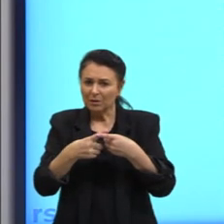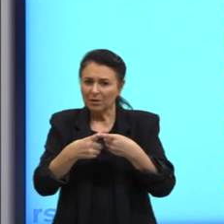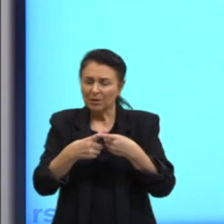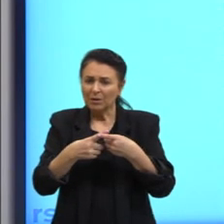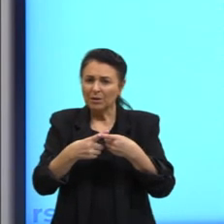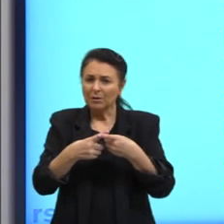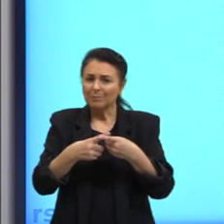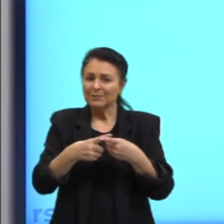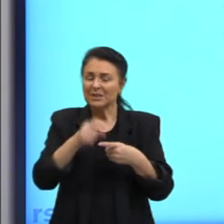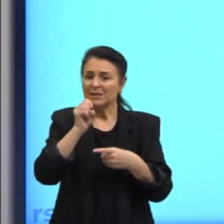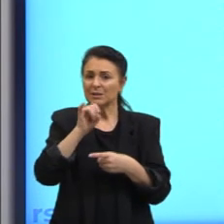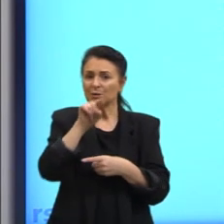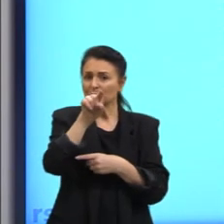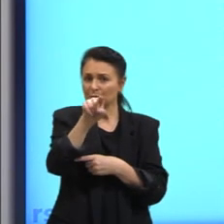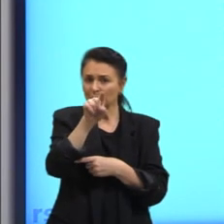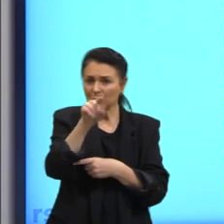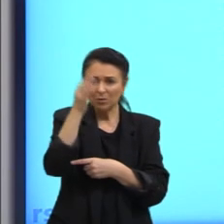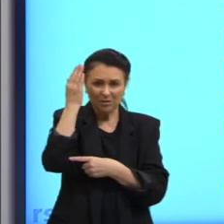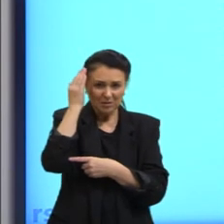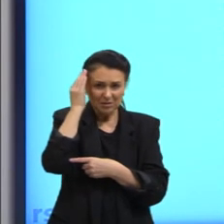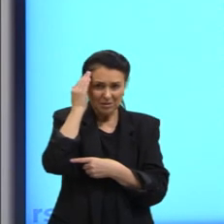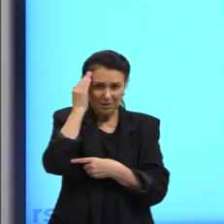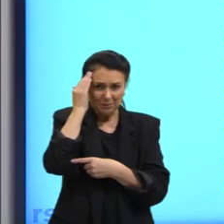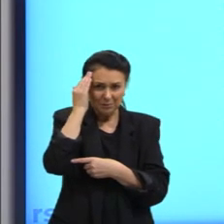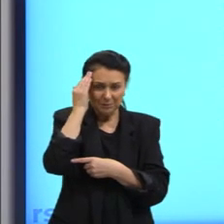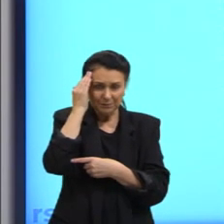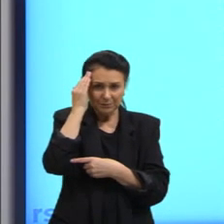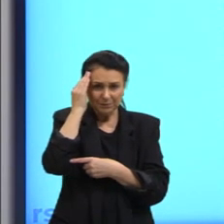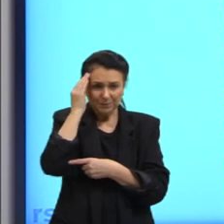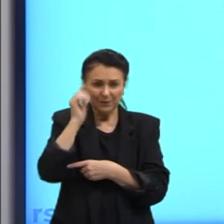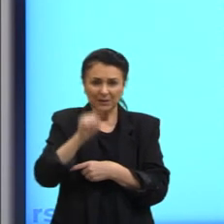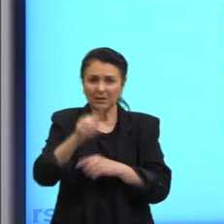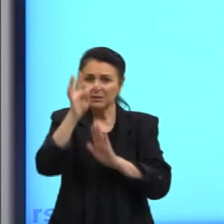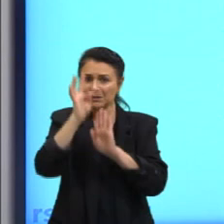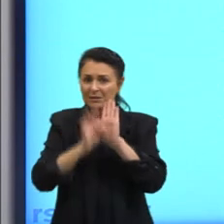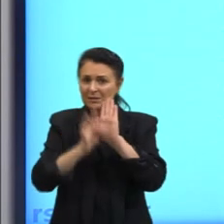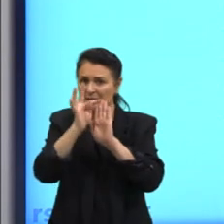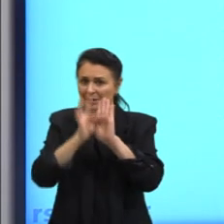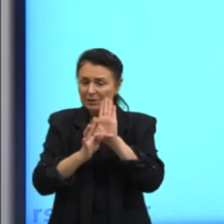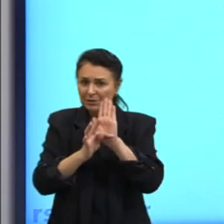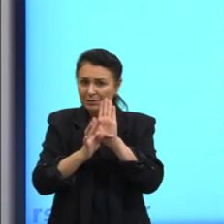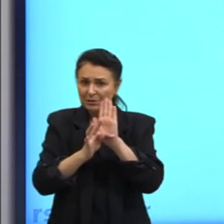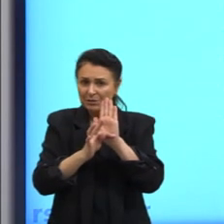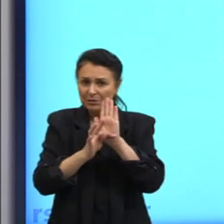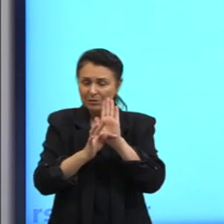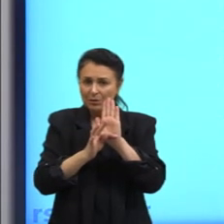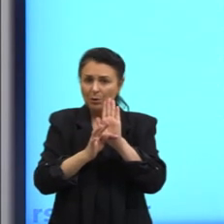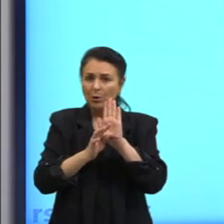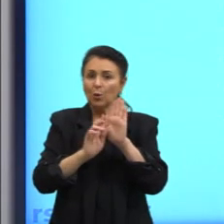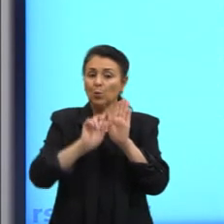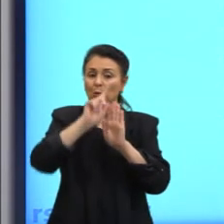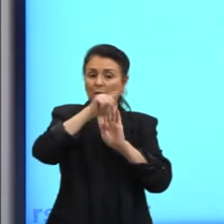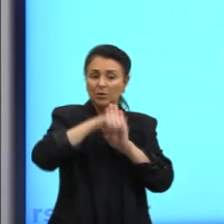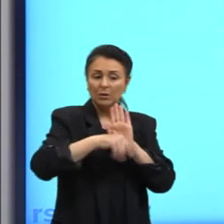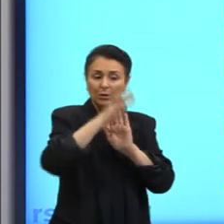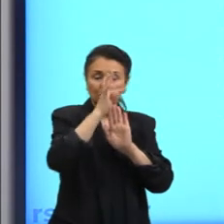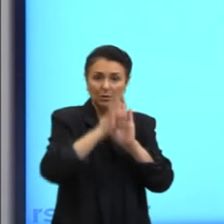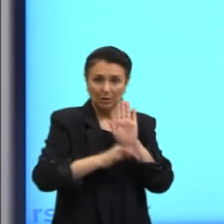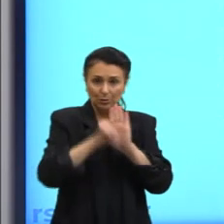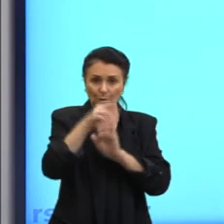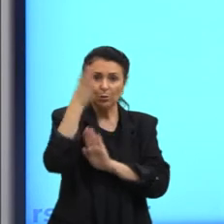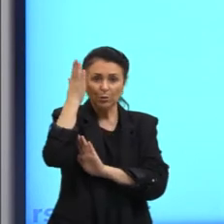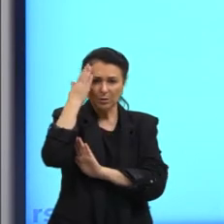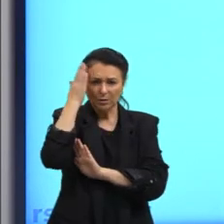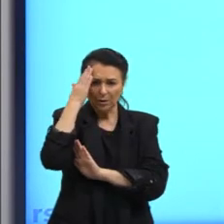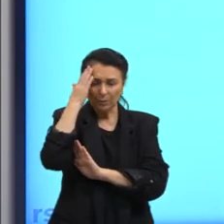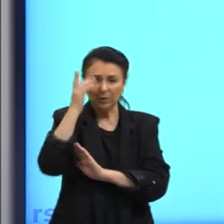de você saber que esse texto aqui O gênero desse texto Saber que